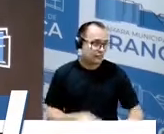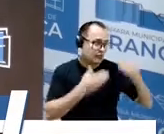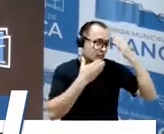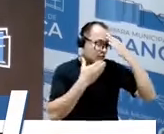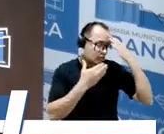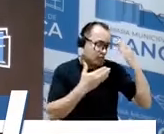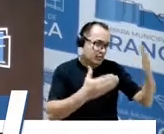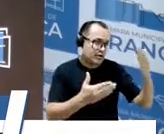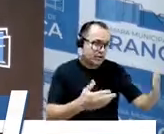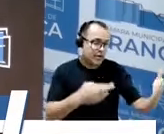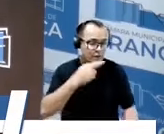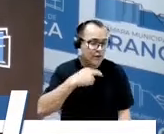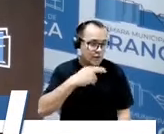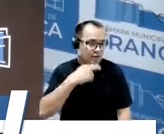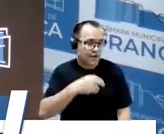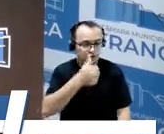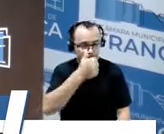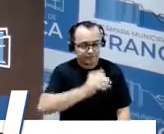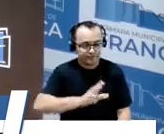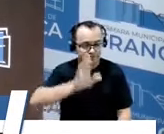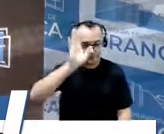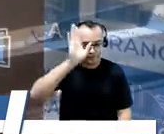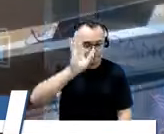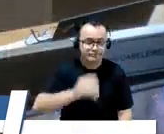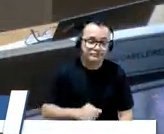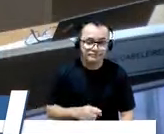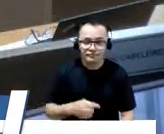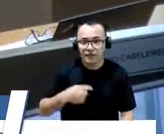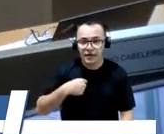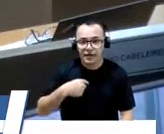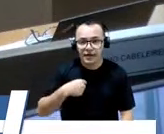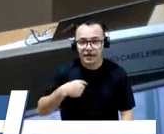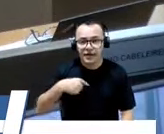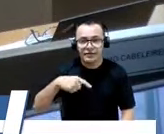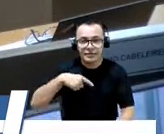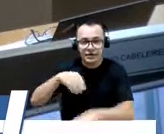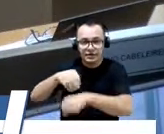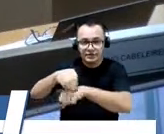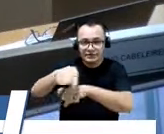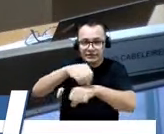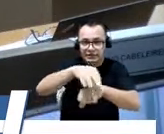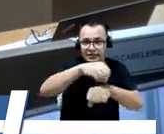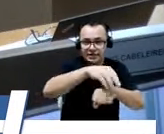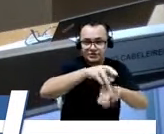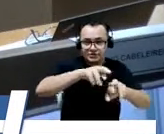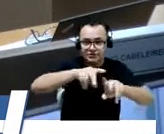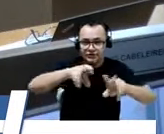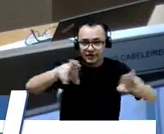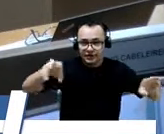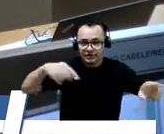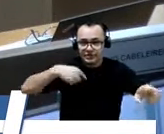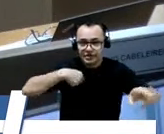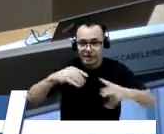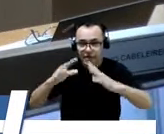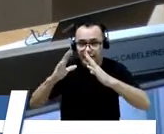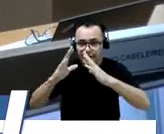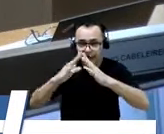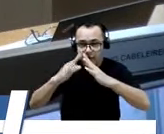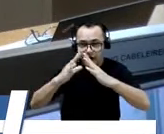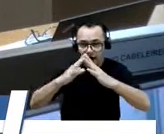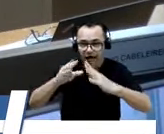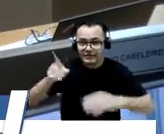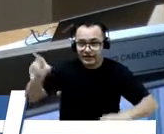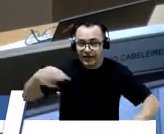Ronaldo, pela parte. Eu tenho várias indicações, porque eu tenho uma casa ali, vejo os acidentes que tem,